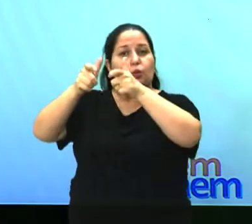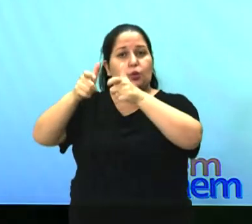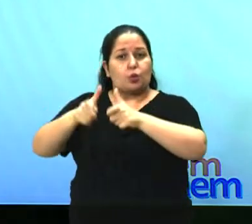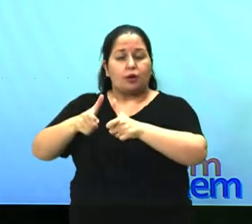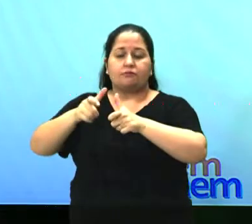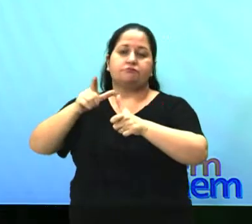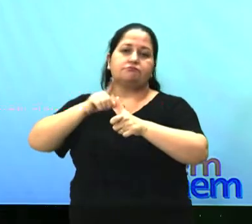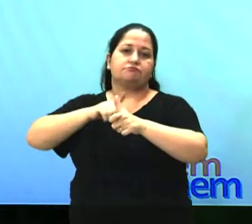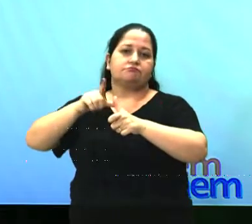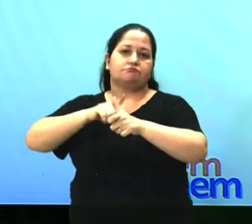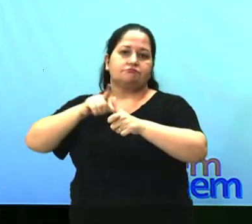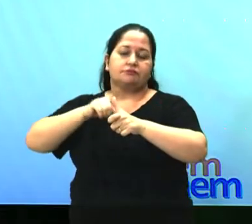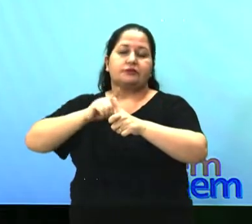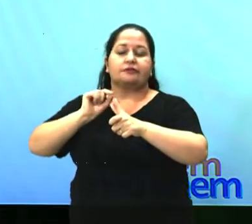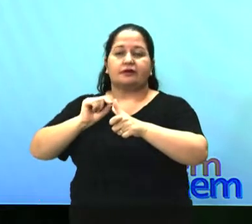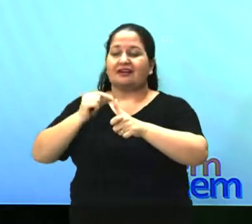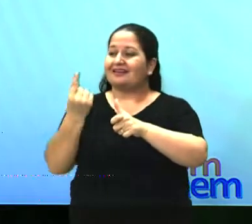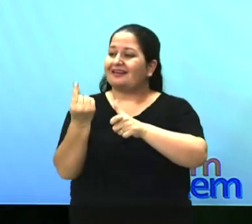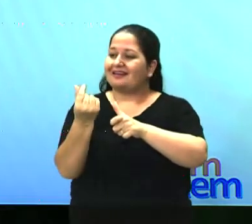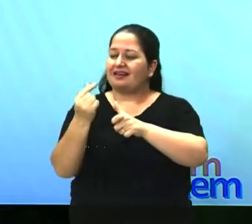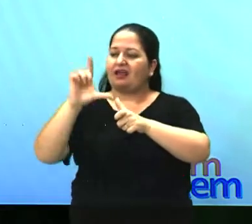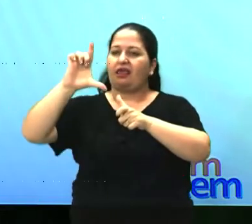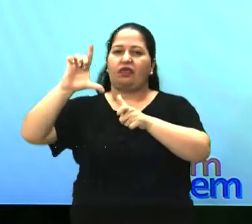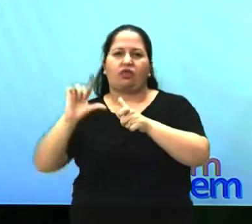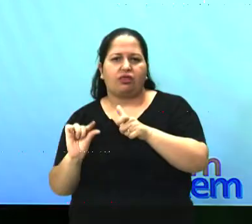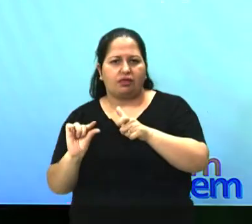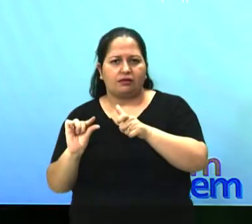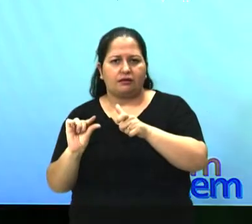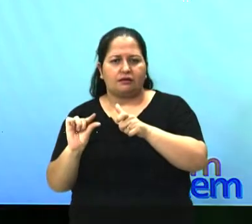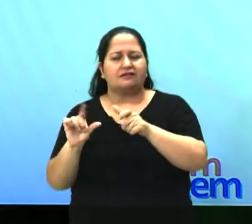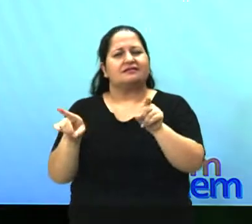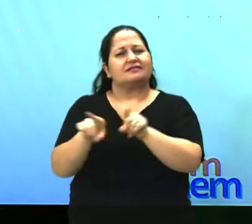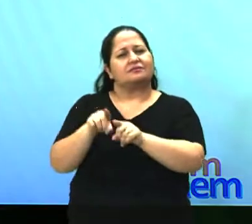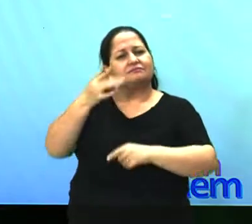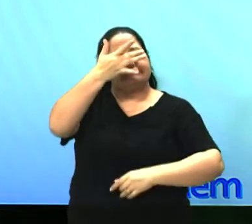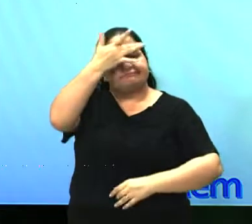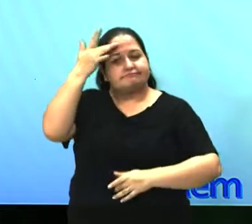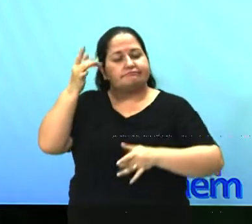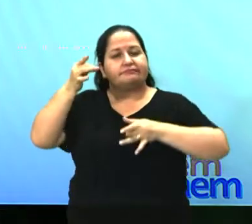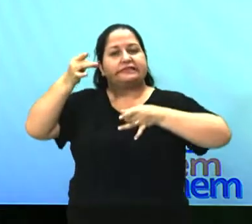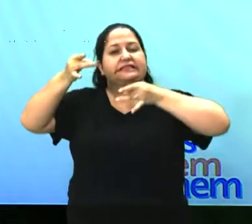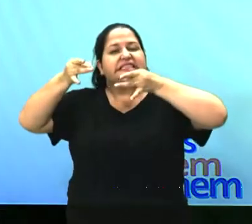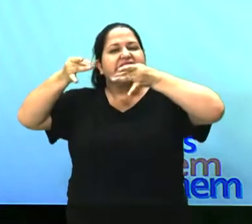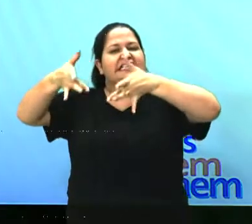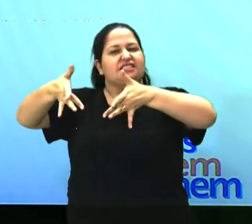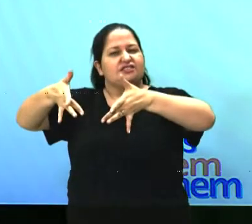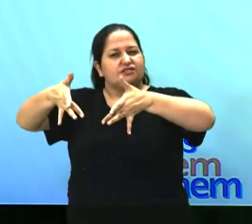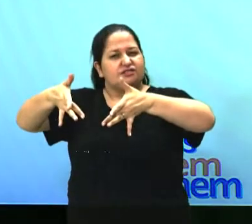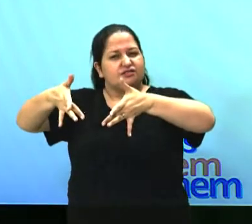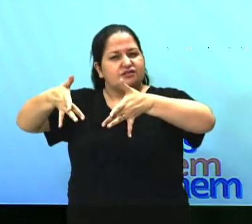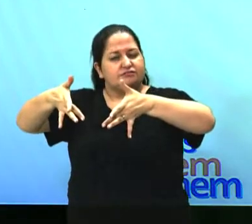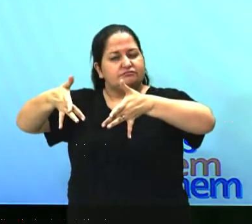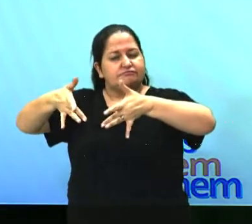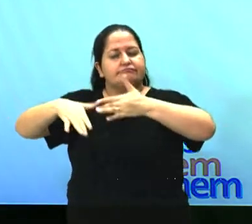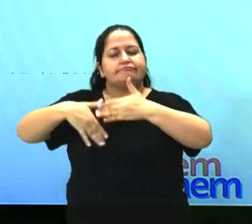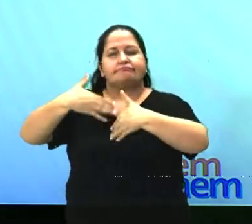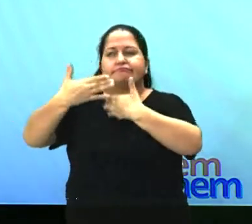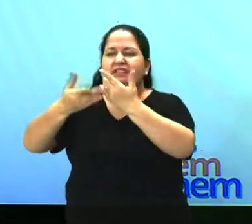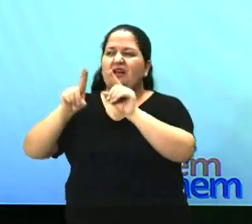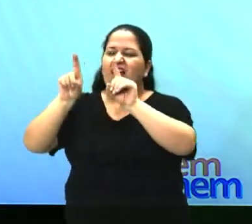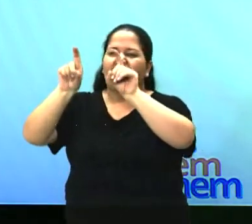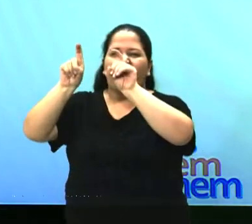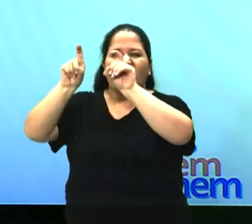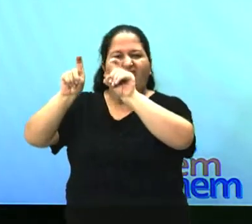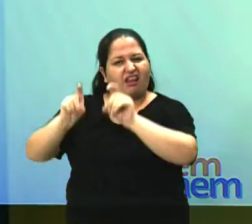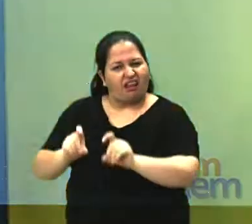valor venal e o abandono, o que é causa ainda, que lenta, de destruição